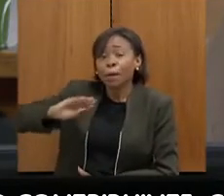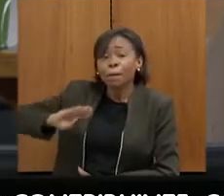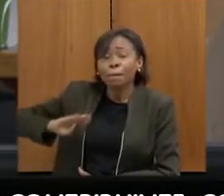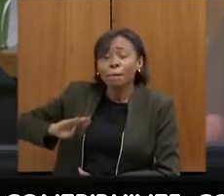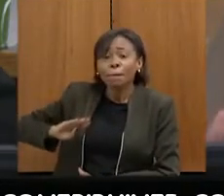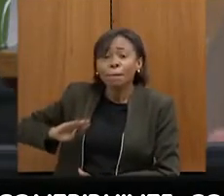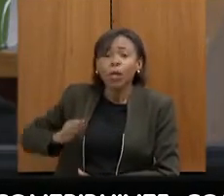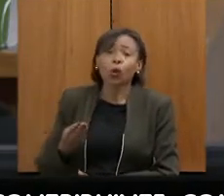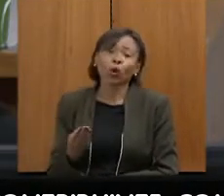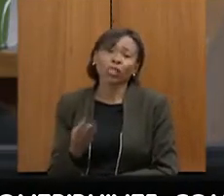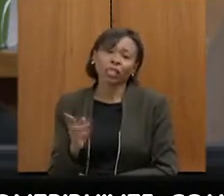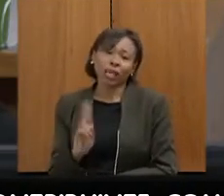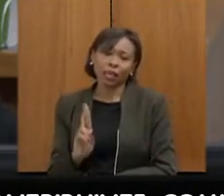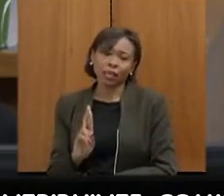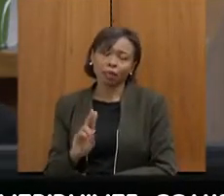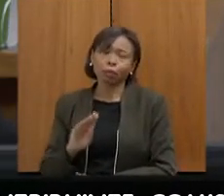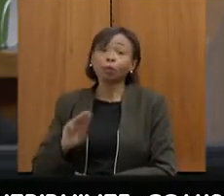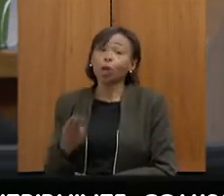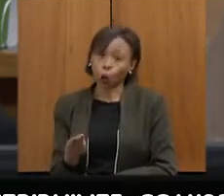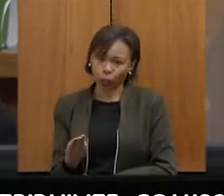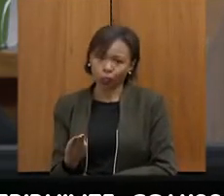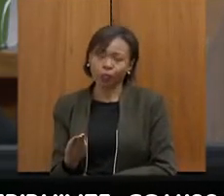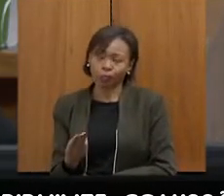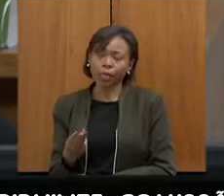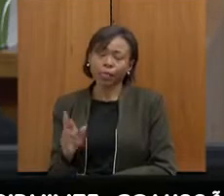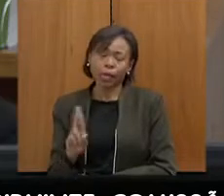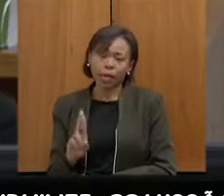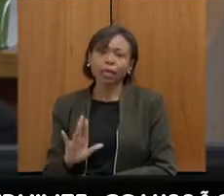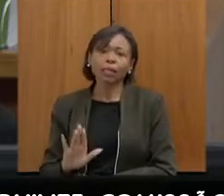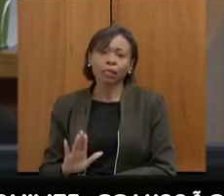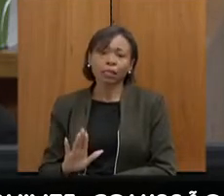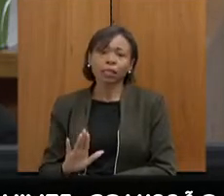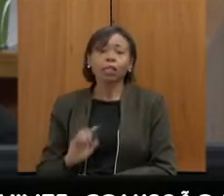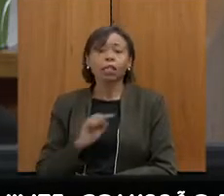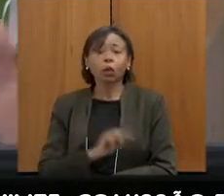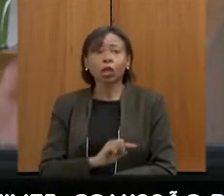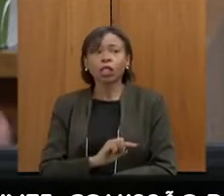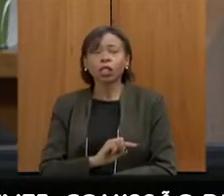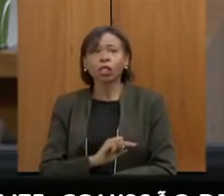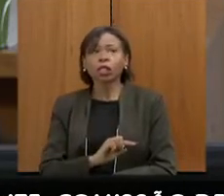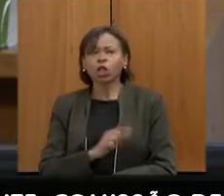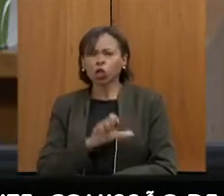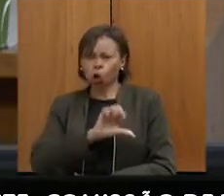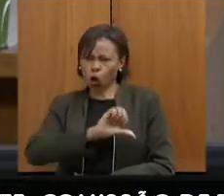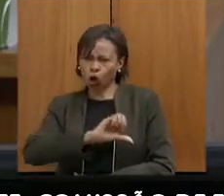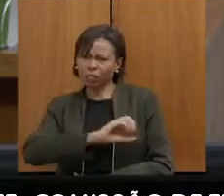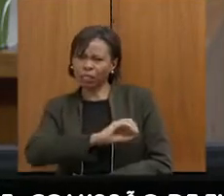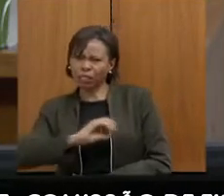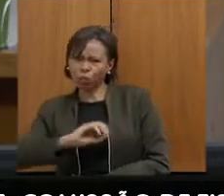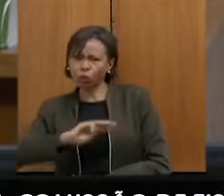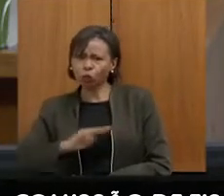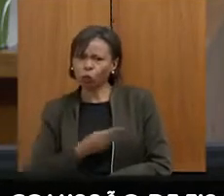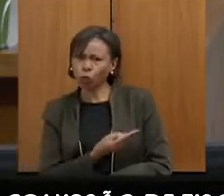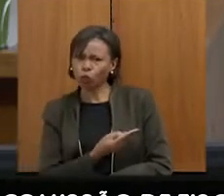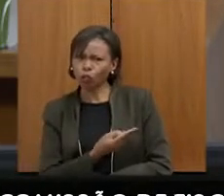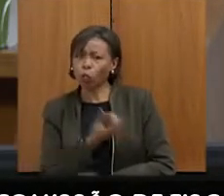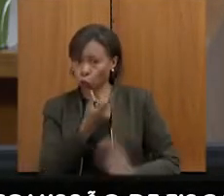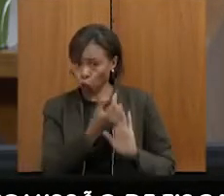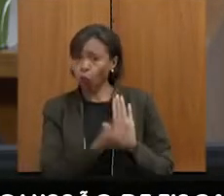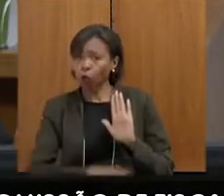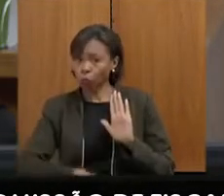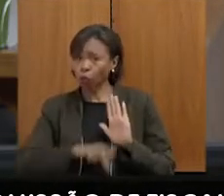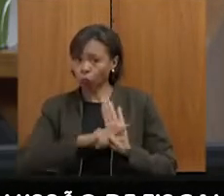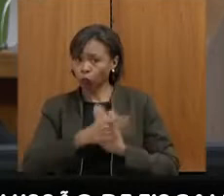Então, além da negociação do CAPT, do artigo 23, que é 900 bilhões, que a gente está no planejamento financeiro nosso, o Estado